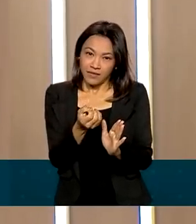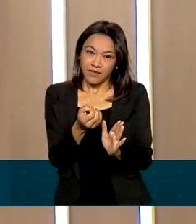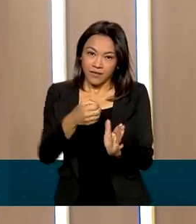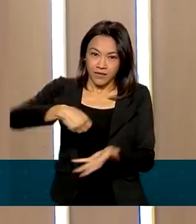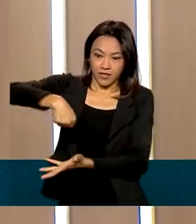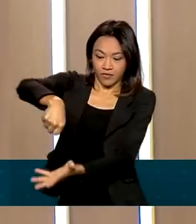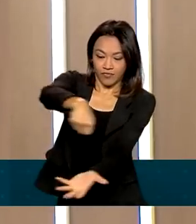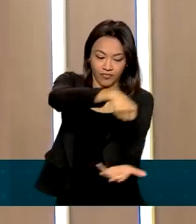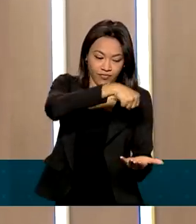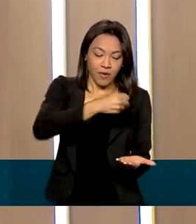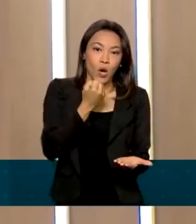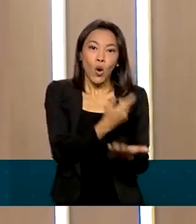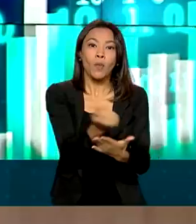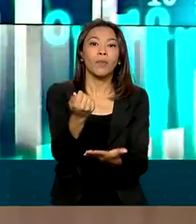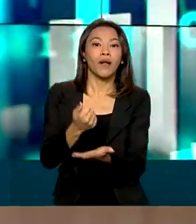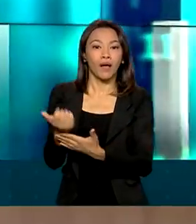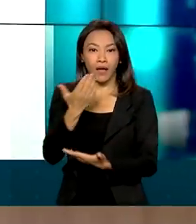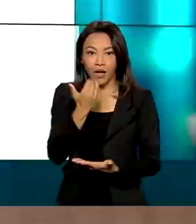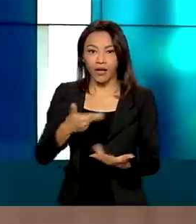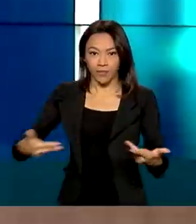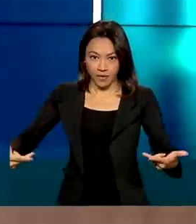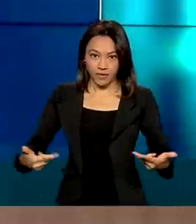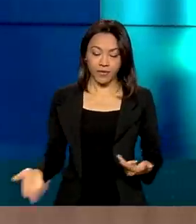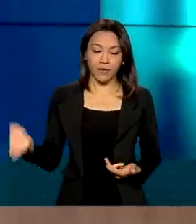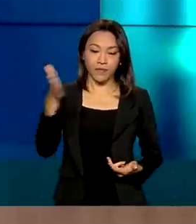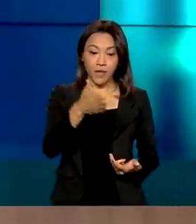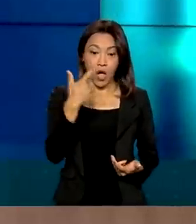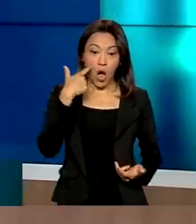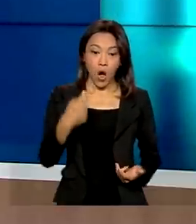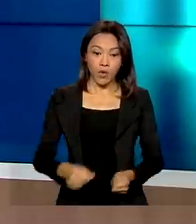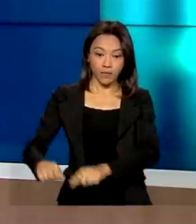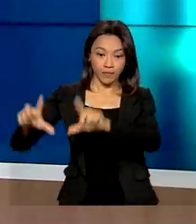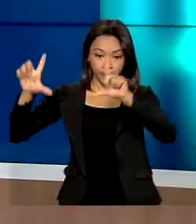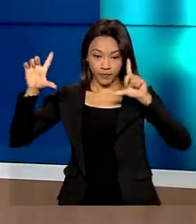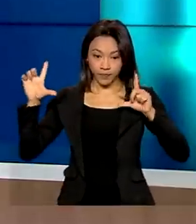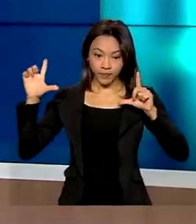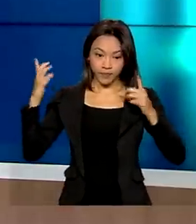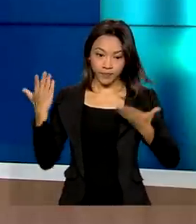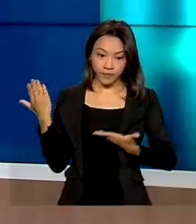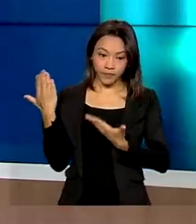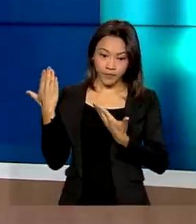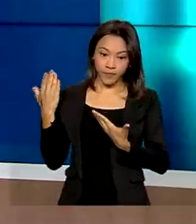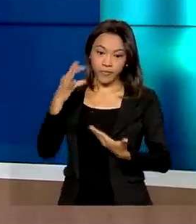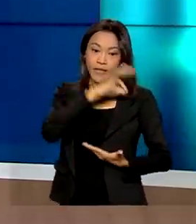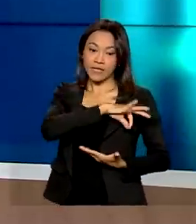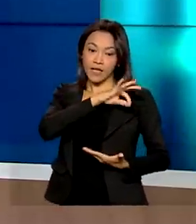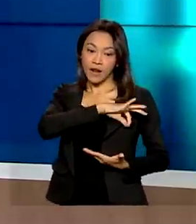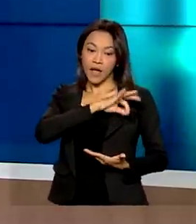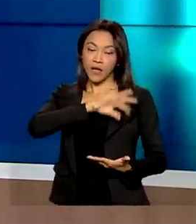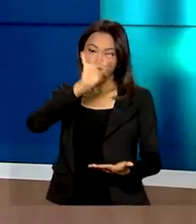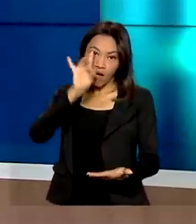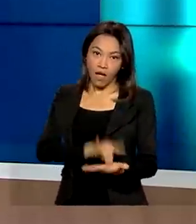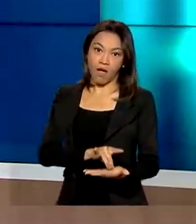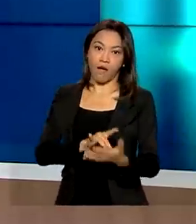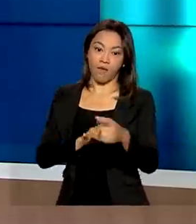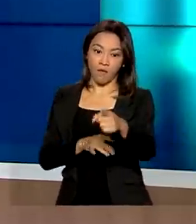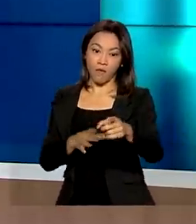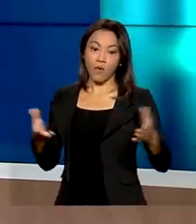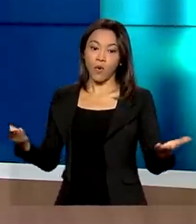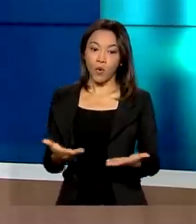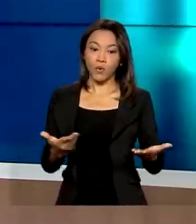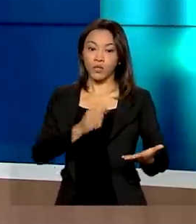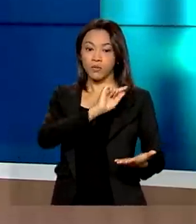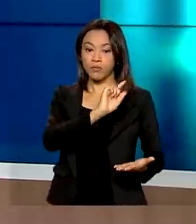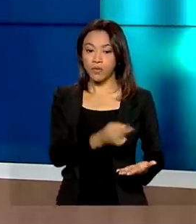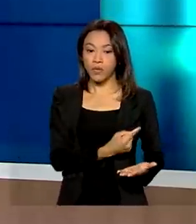E, aí, então, como podemos ver na nossa arte, o que nós temos, então, de salário mínimo real? O salário mínimo atual está